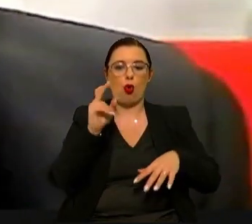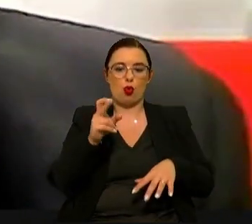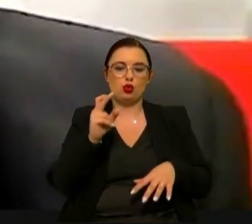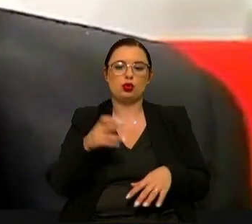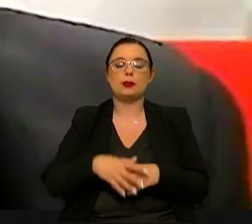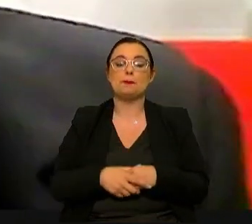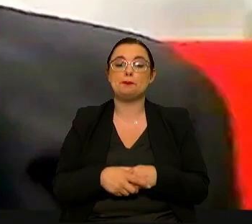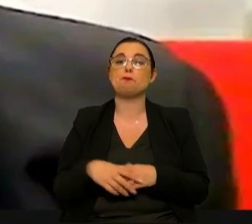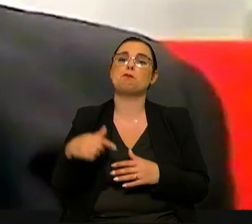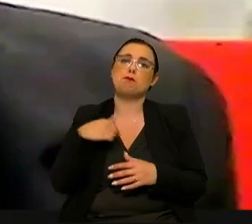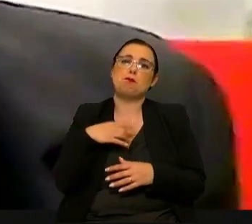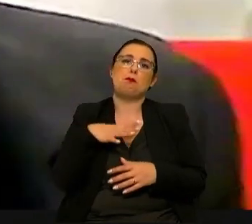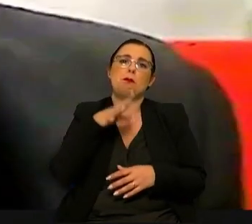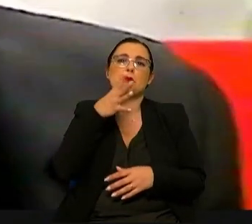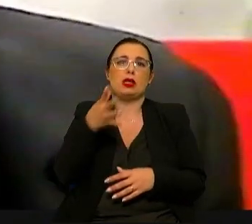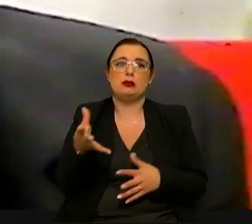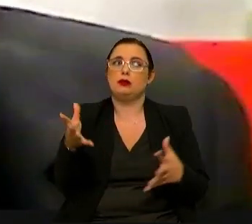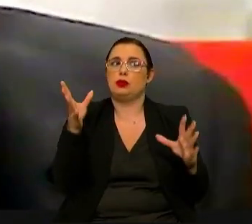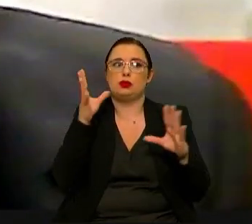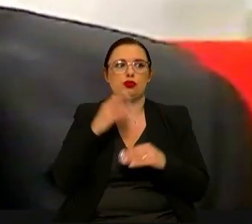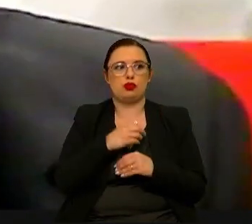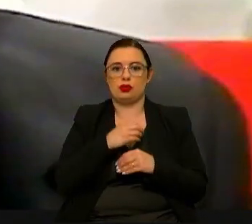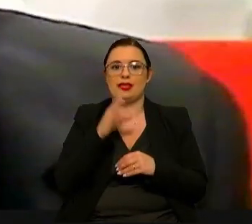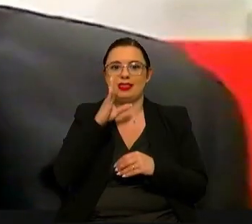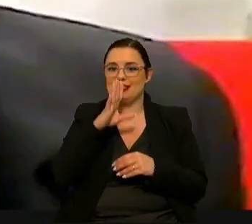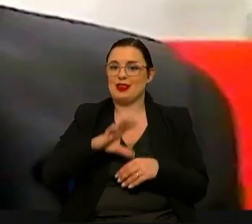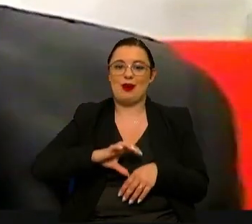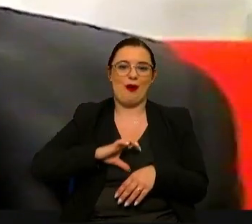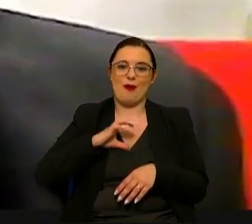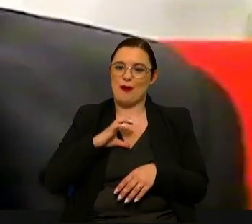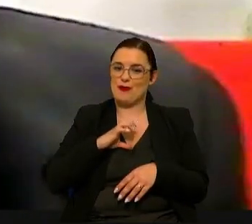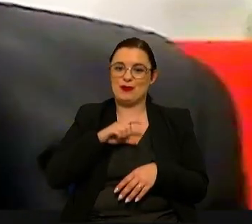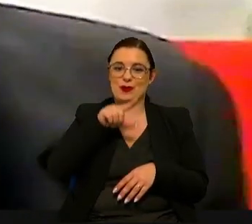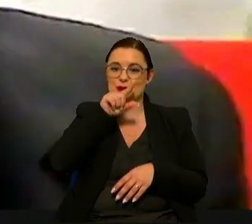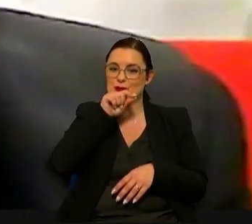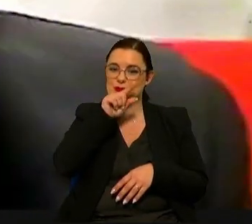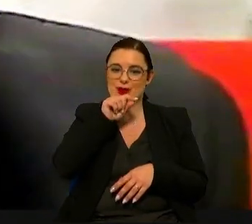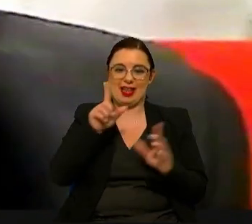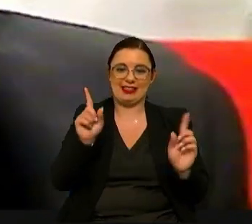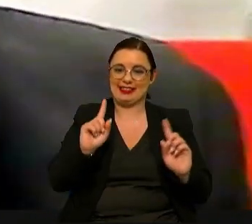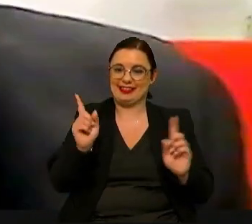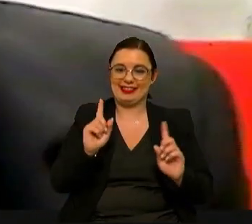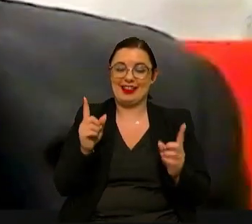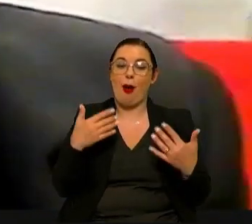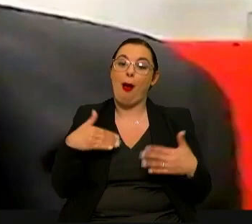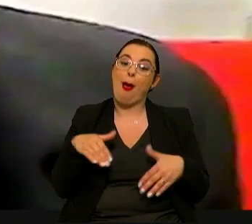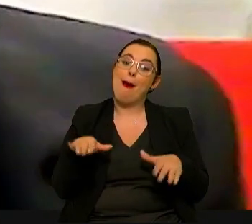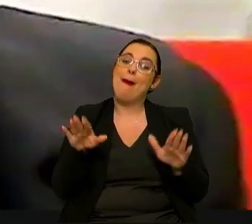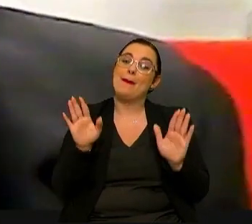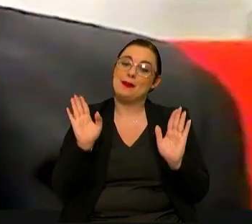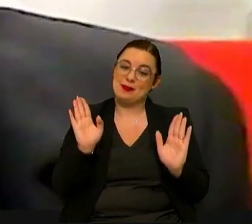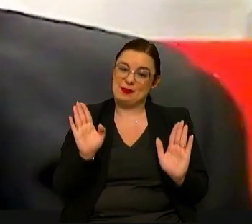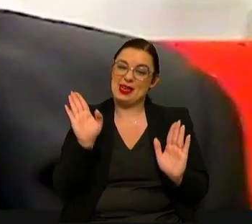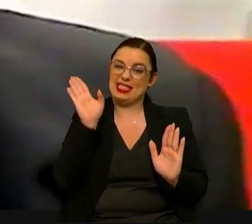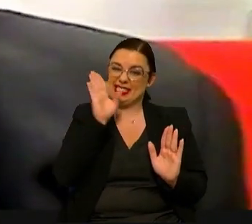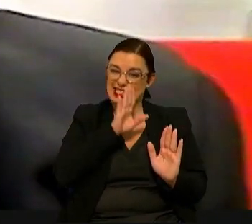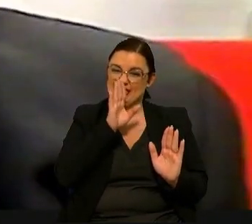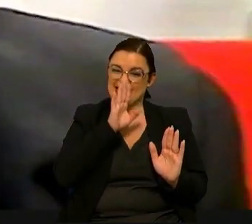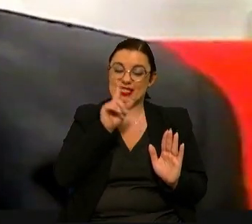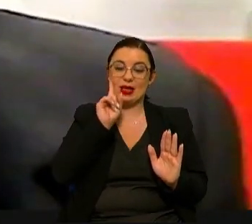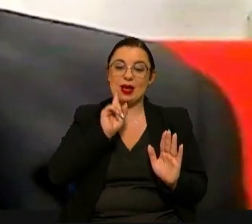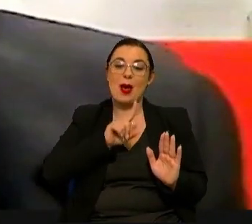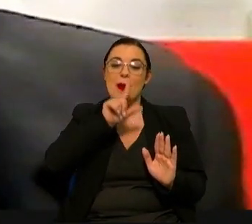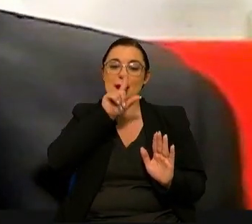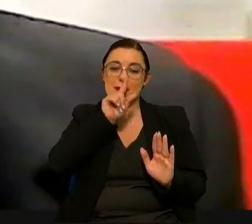Eu atreveria-me a dizer, não sei se confiaria num pombo, mas, se calhar, se fossem pombas da